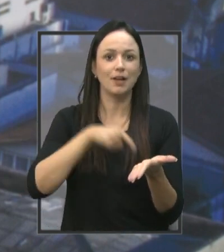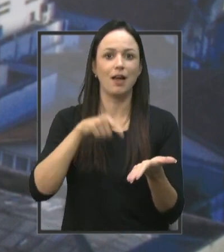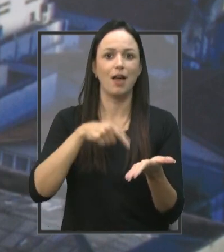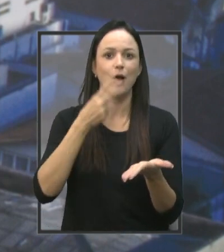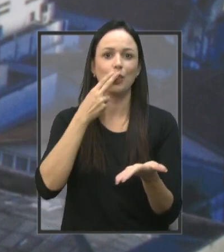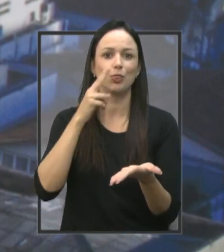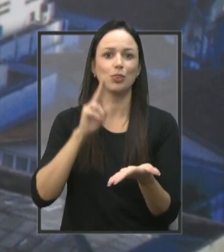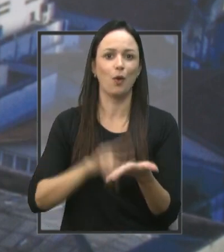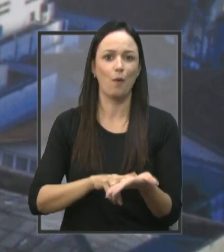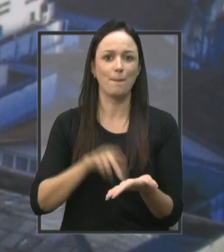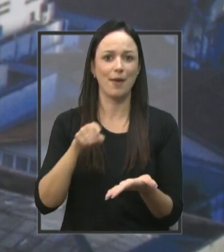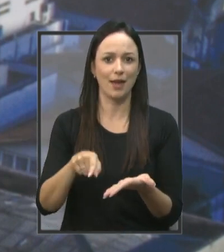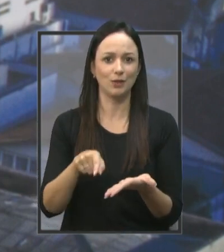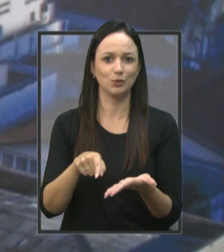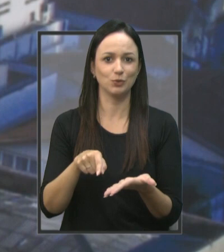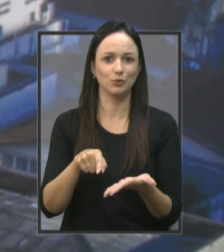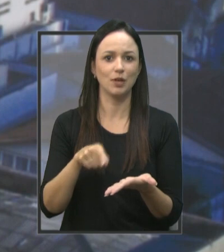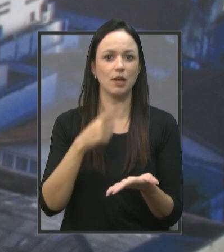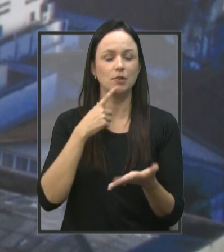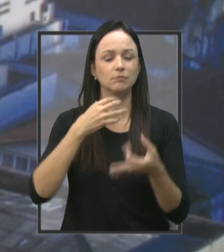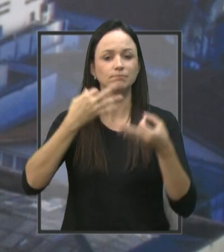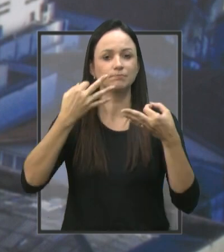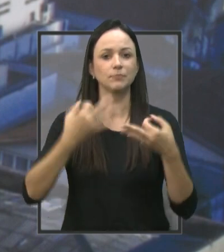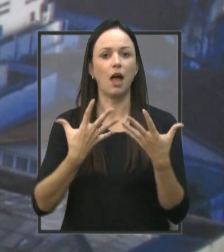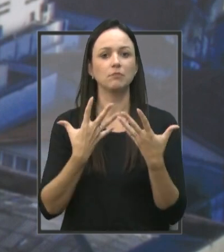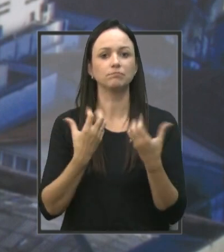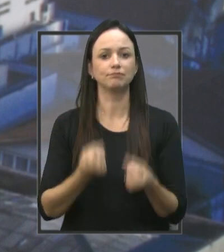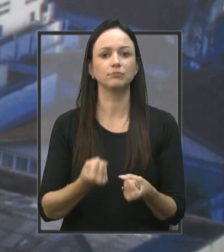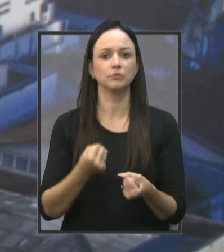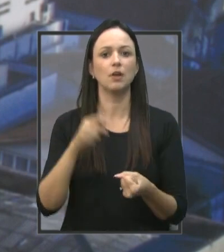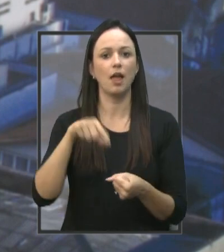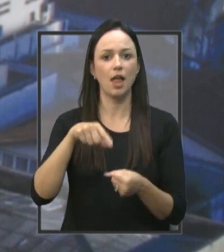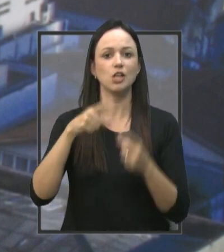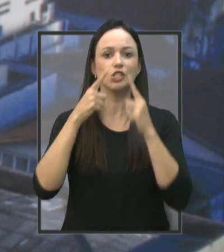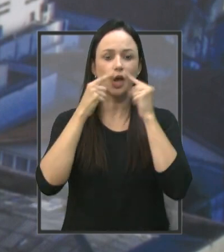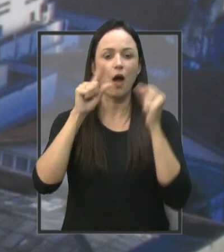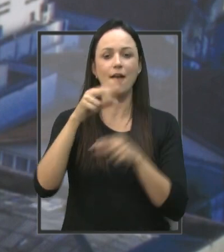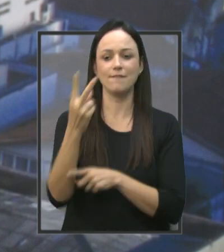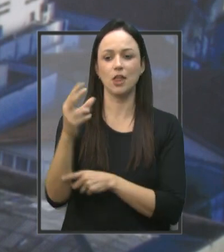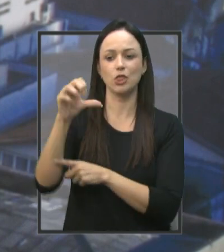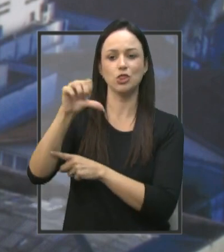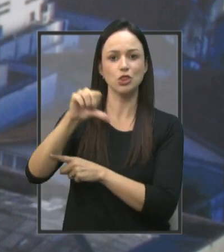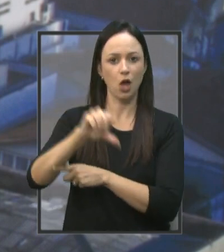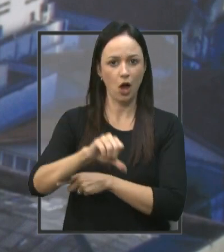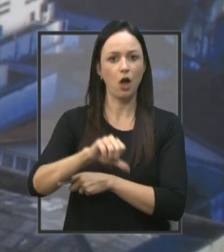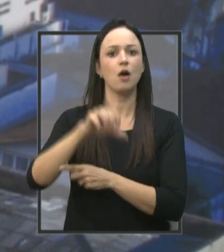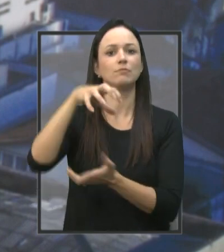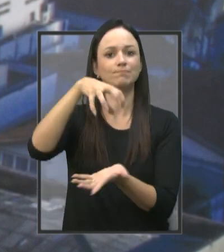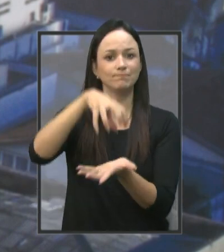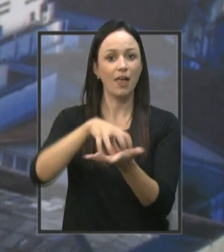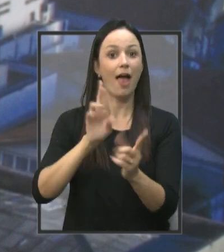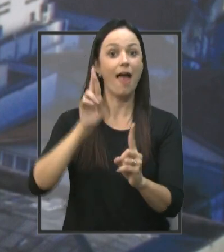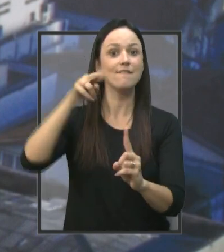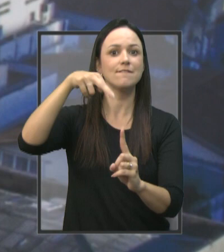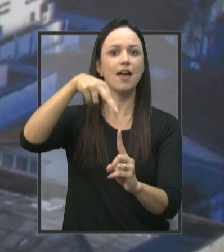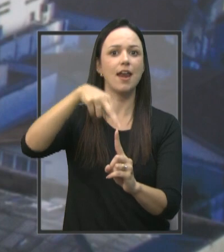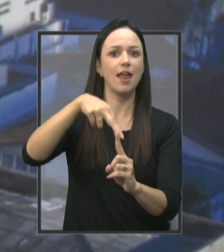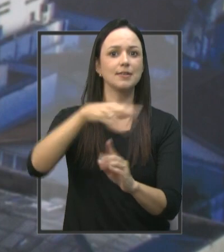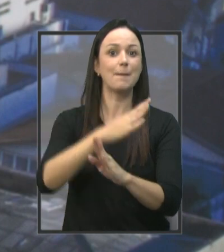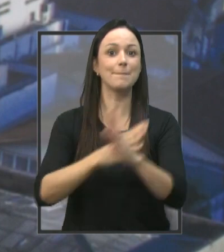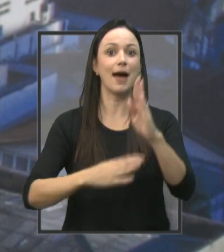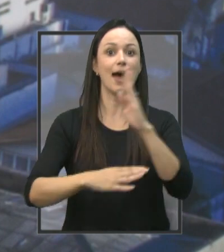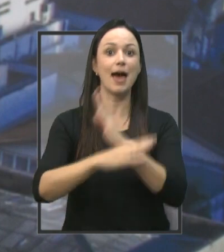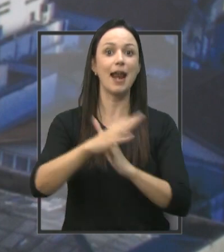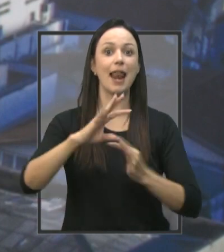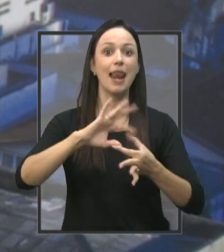confirmou que Jaú é o 29º centro de referência paralímpico do Brasil Então nós